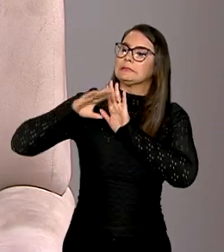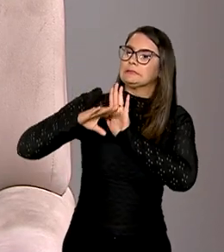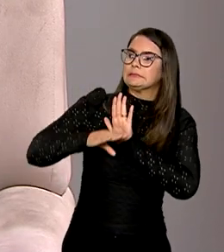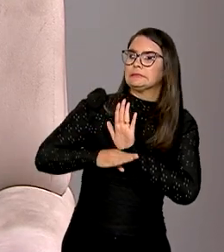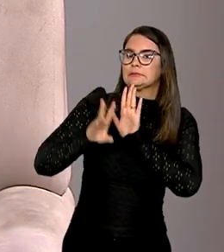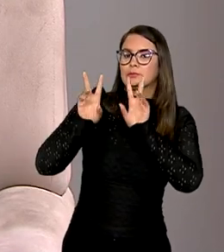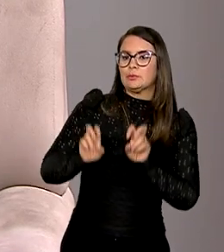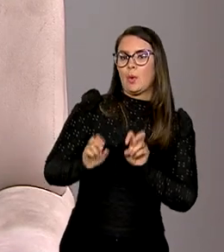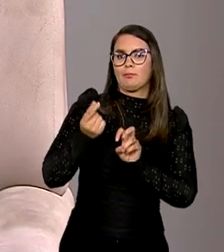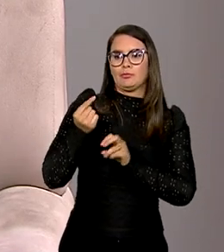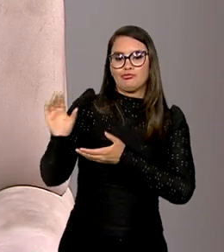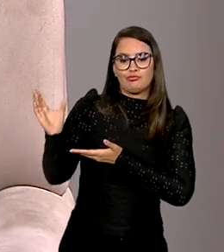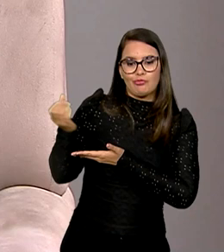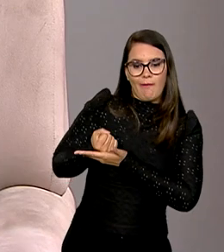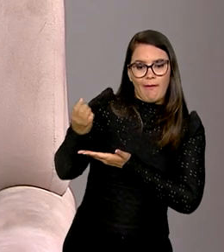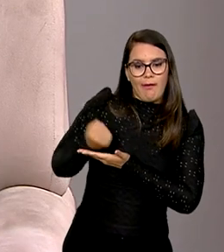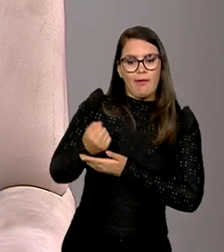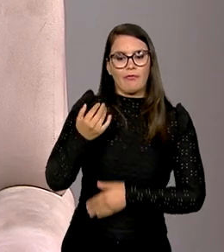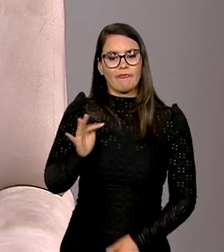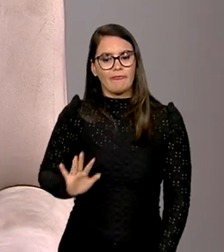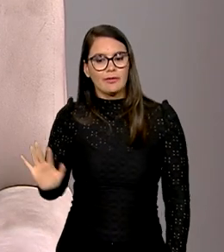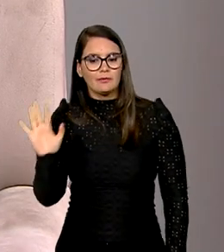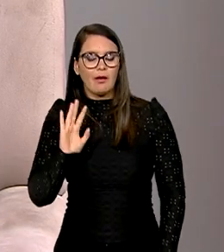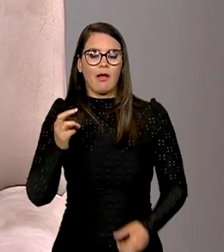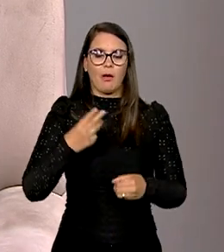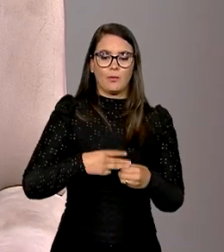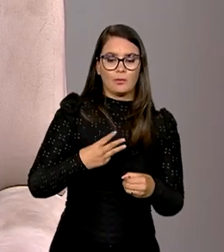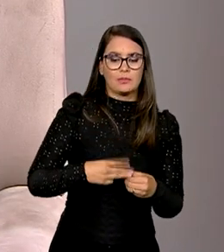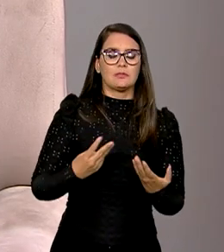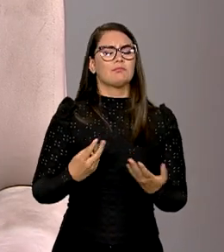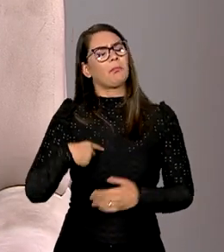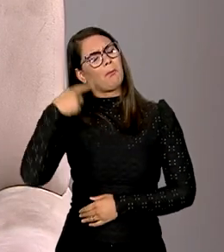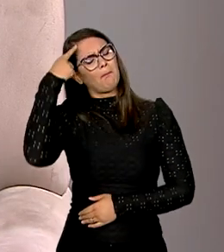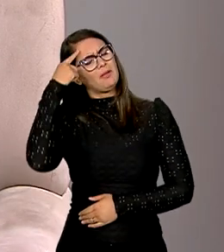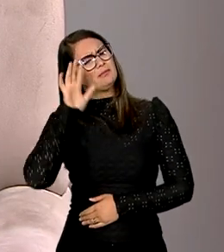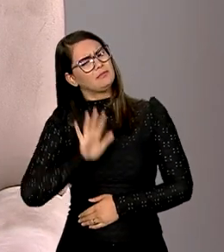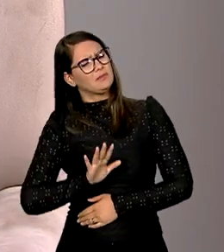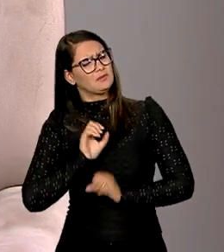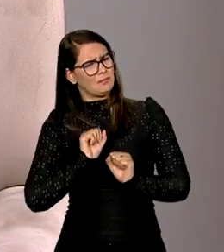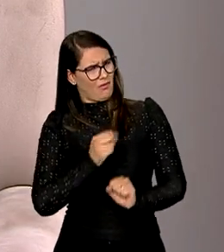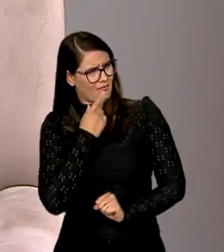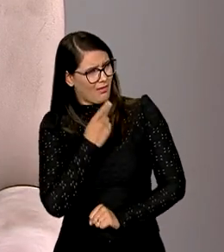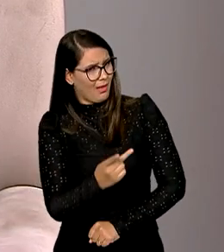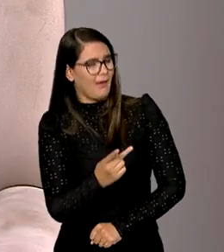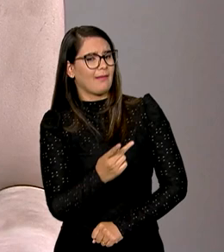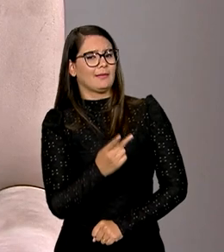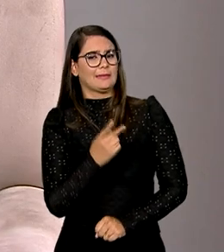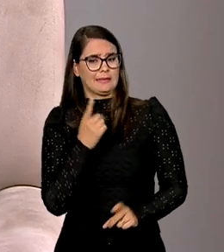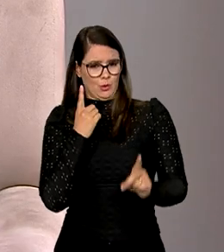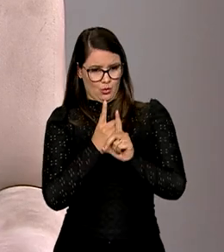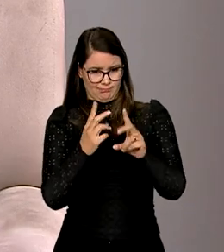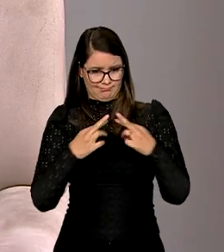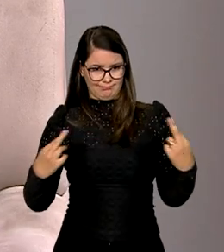a questões de arrecadação, de recursos federais para os municípios. Pensando nisso, a gente poderia dizer que esse encontro